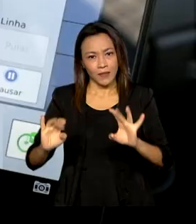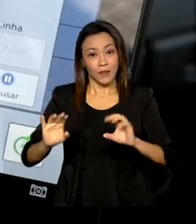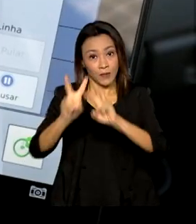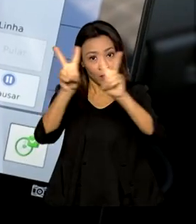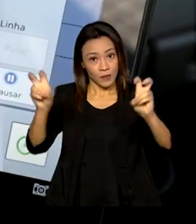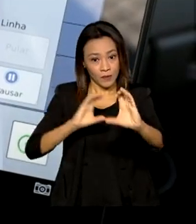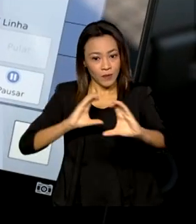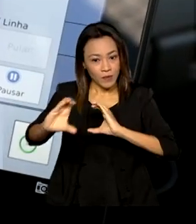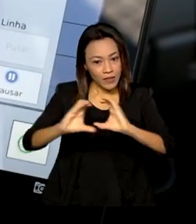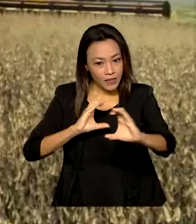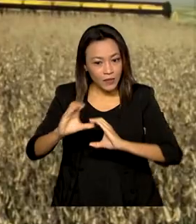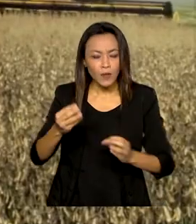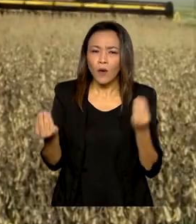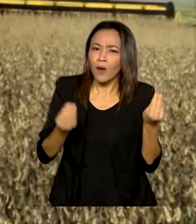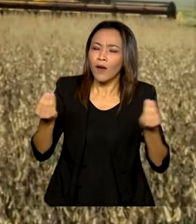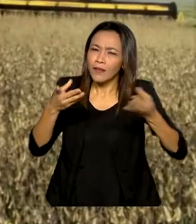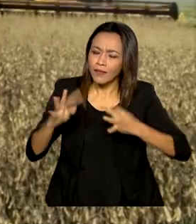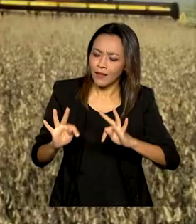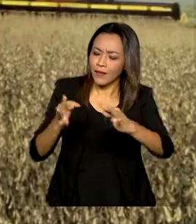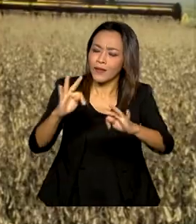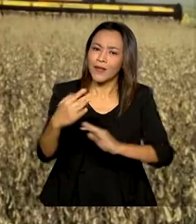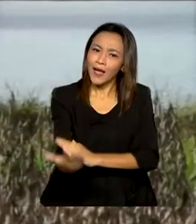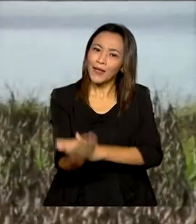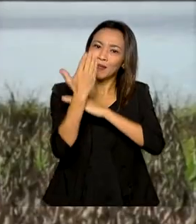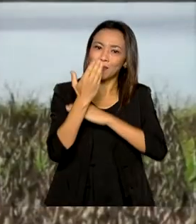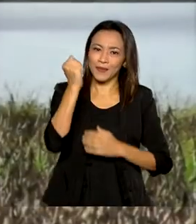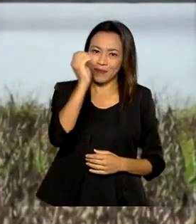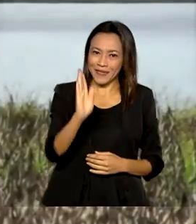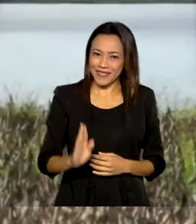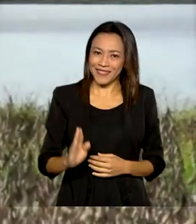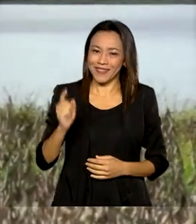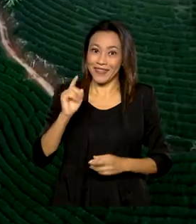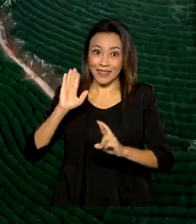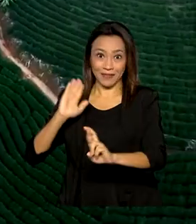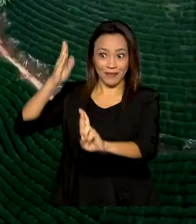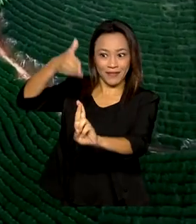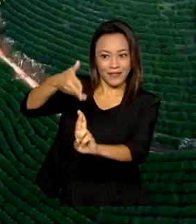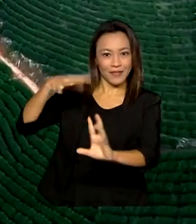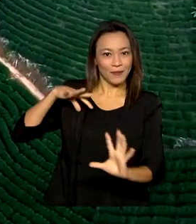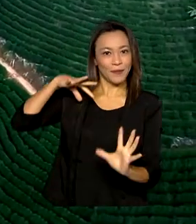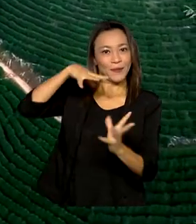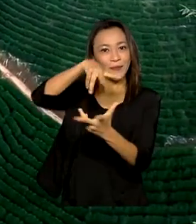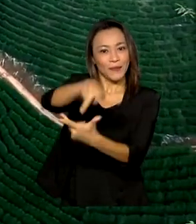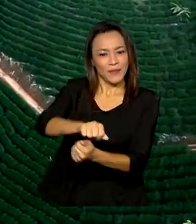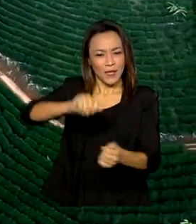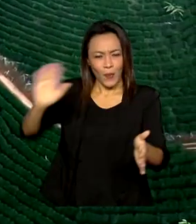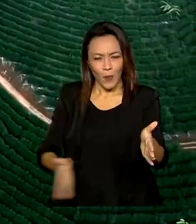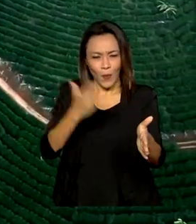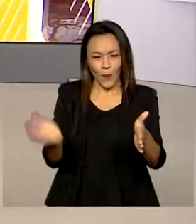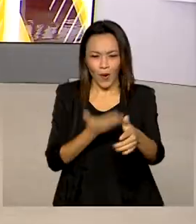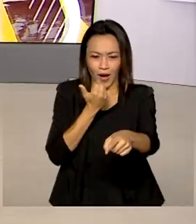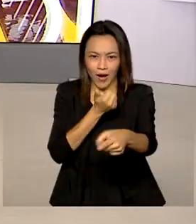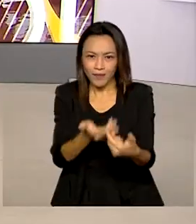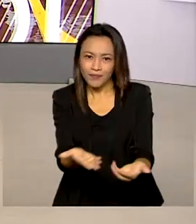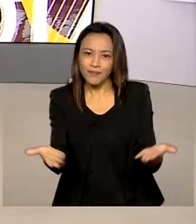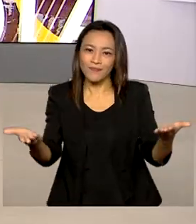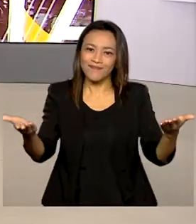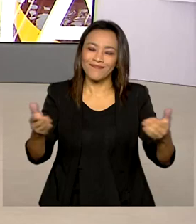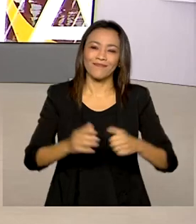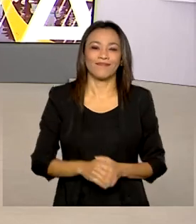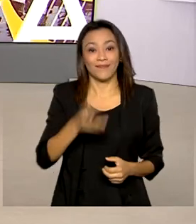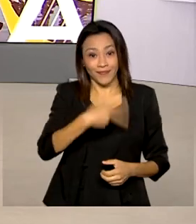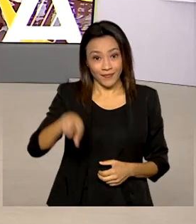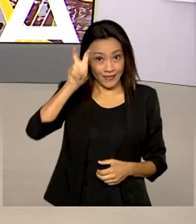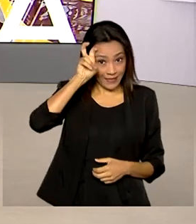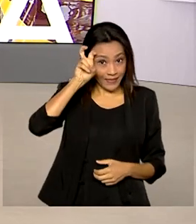você vai ver como a tecnologia ajuda o Brasil a ser um dos líderes mundiais na produção de alimentos. Quinta